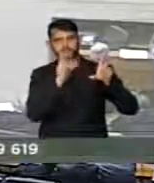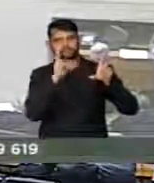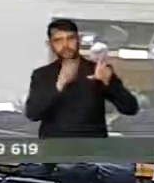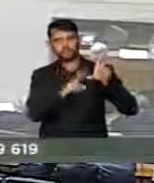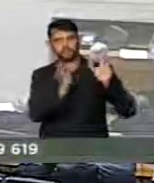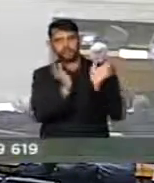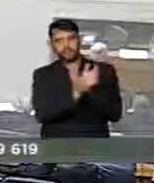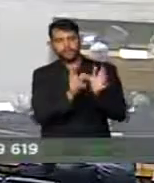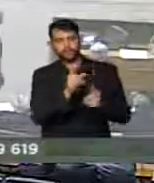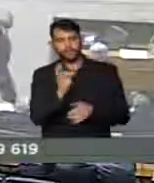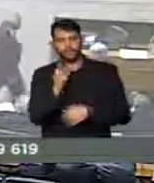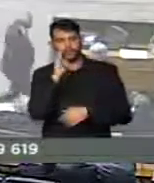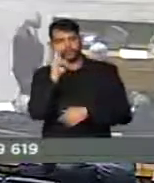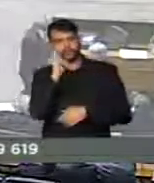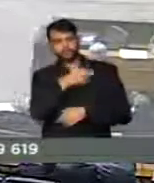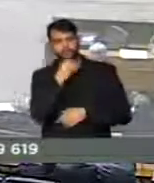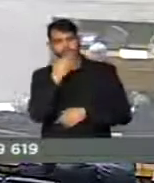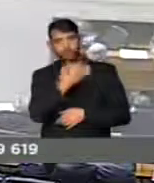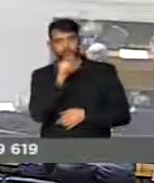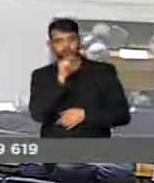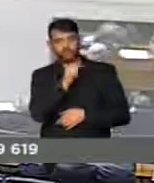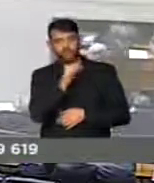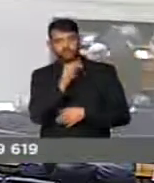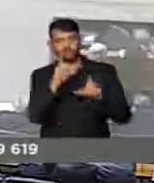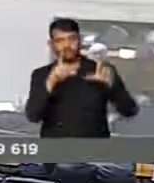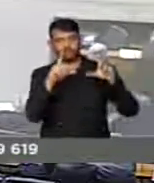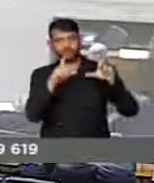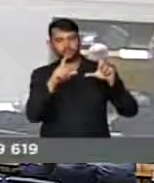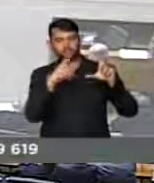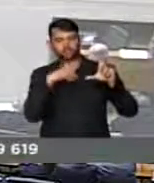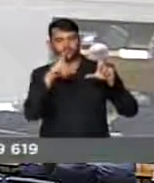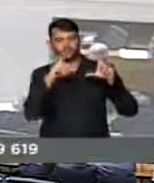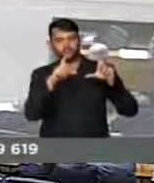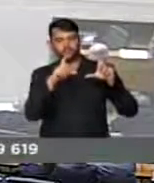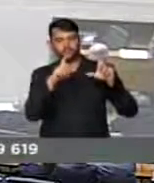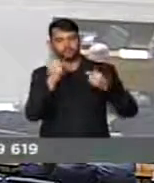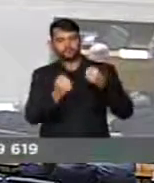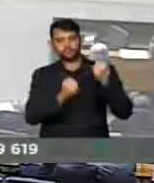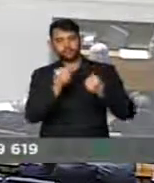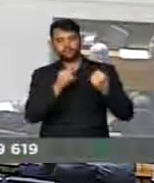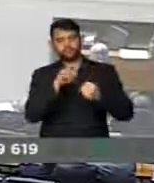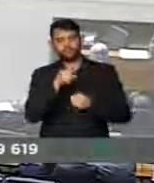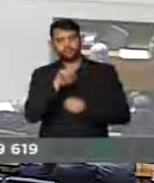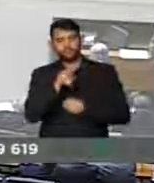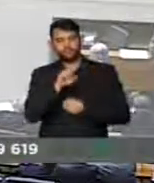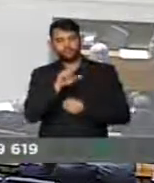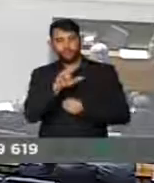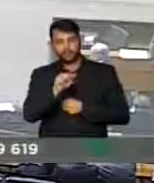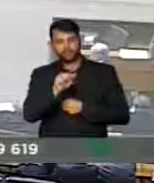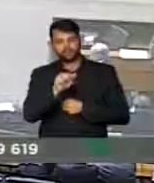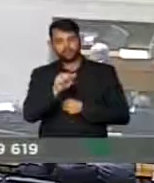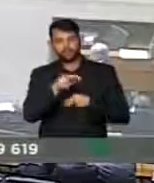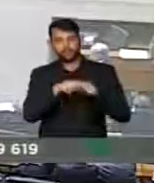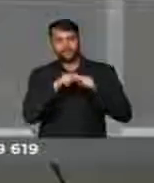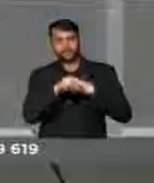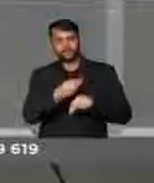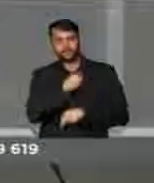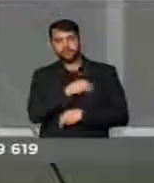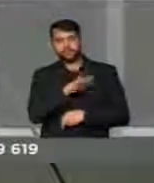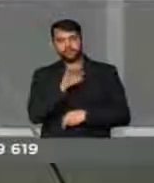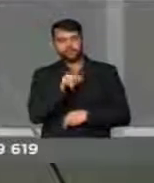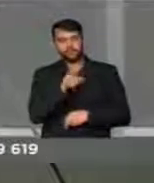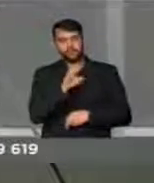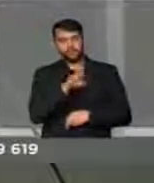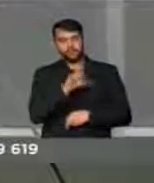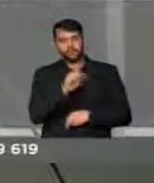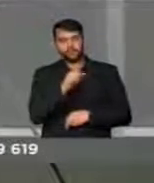bancada do PT é bom que olhe bem. Essa foto é a foto de um veículo Fiat Elba. E foi por conta de um Fiat